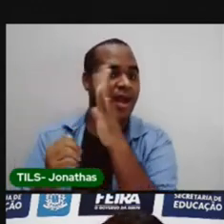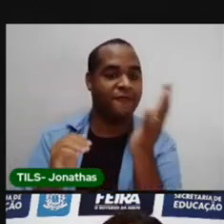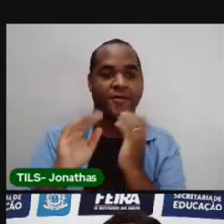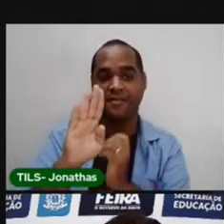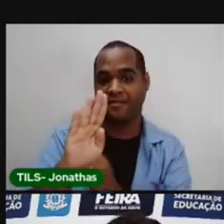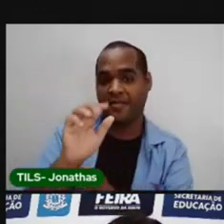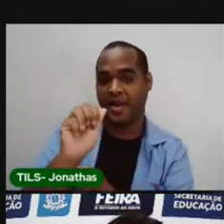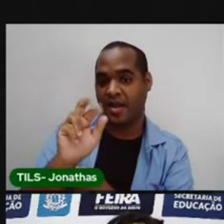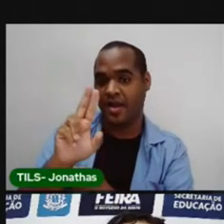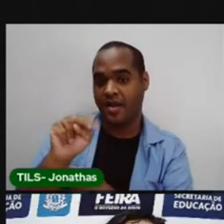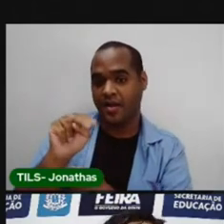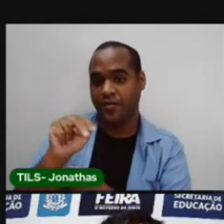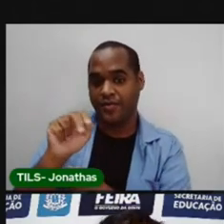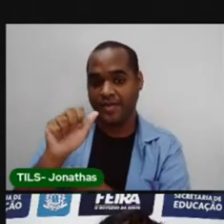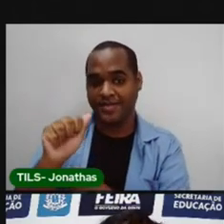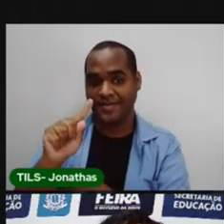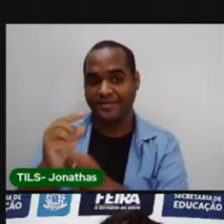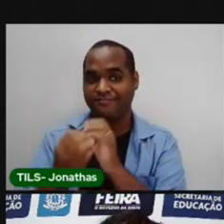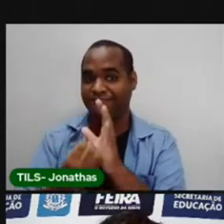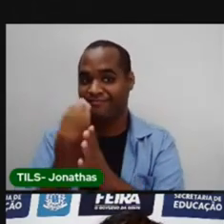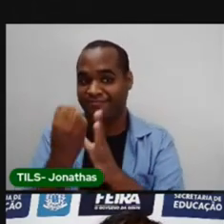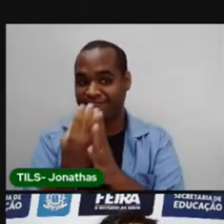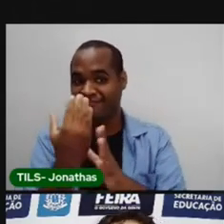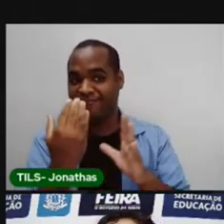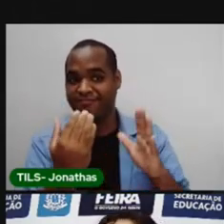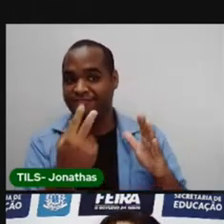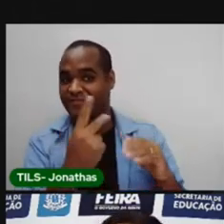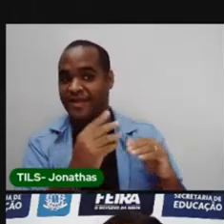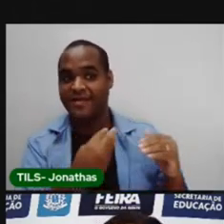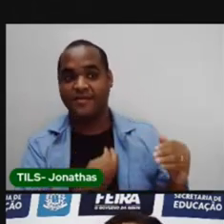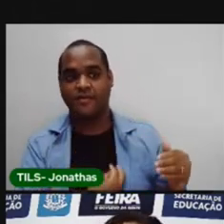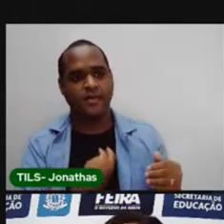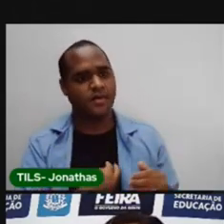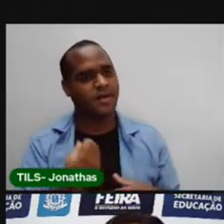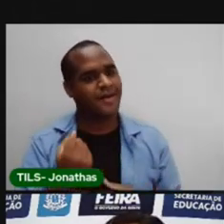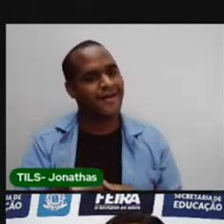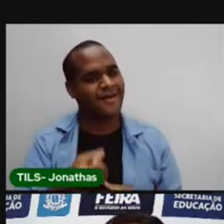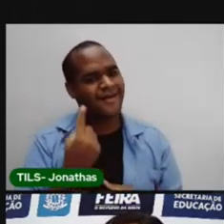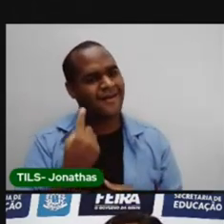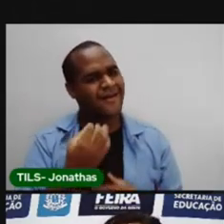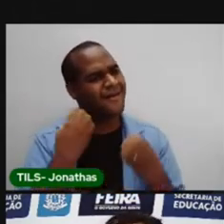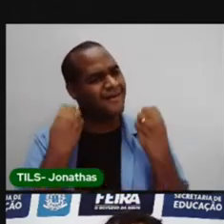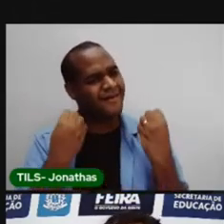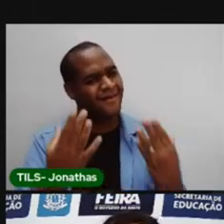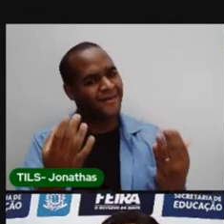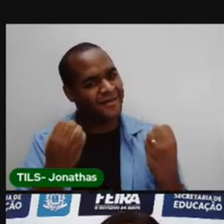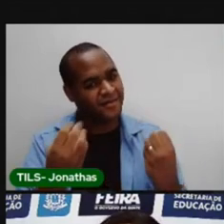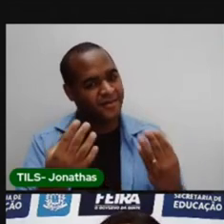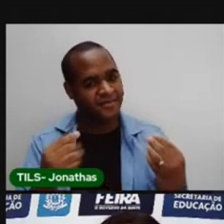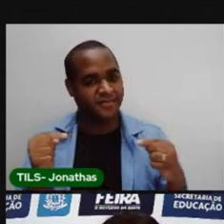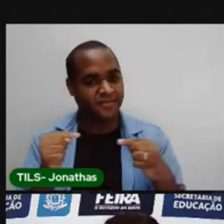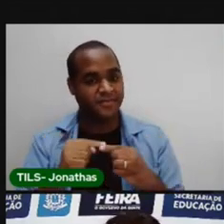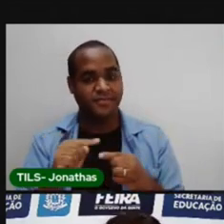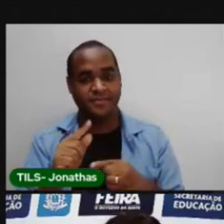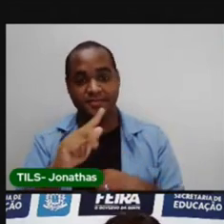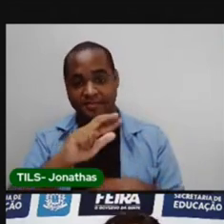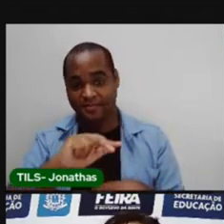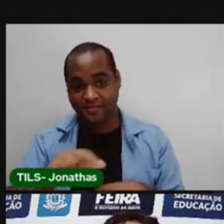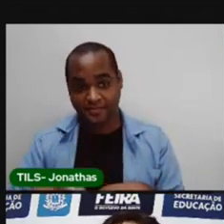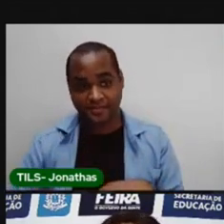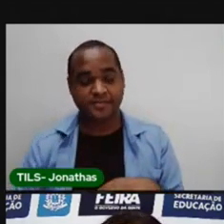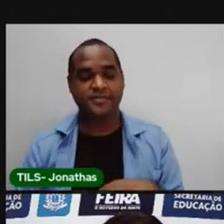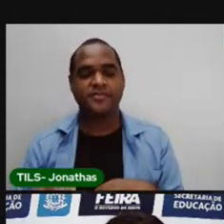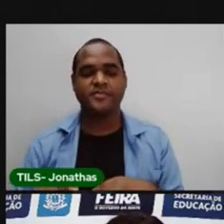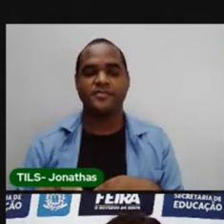de Barauna que existiam ali. Olha que coisa interessante. Um lugar é cheio de